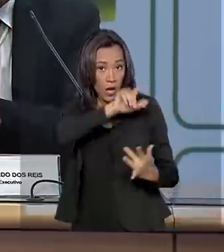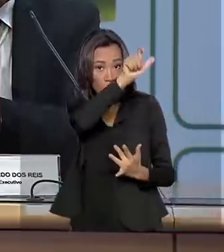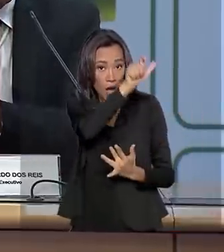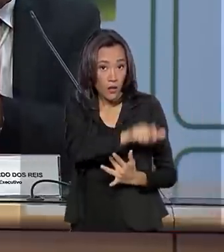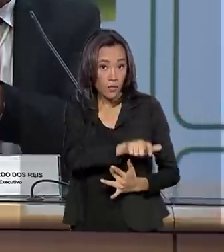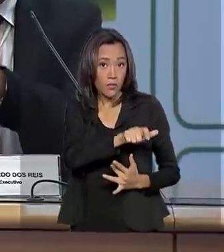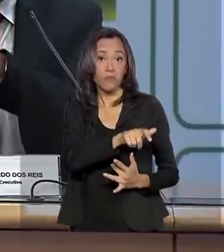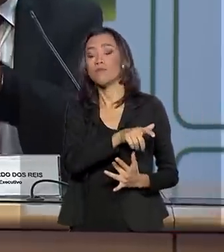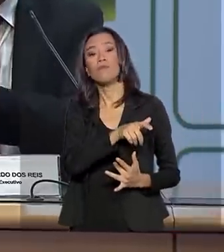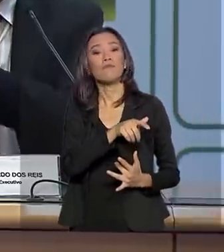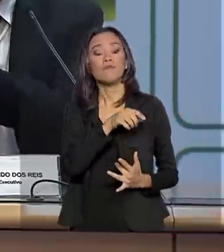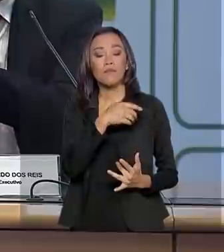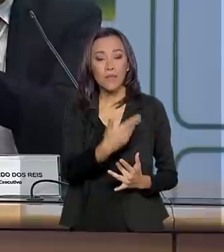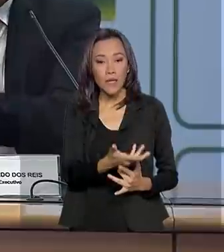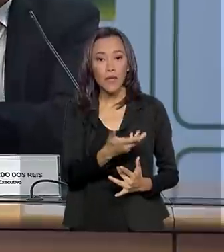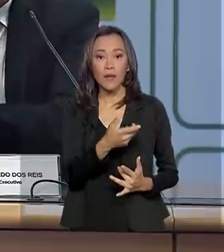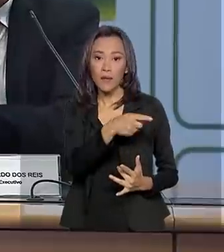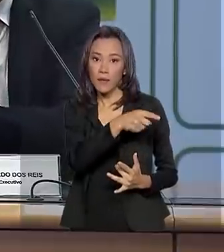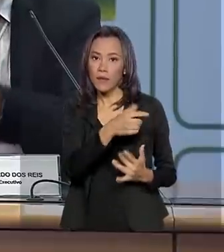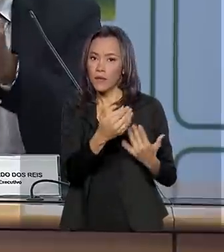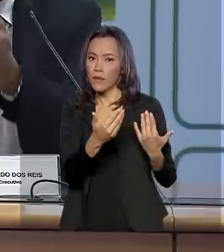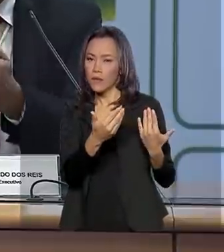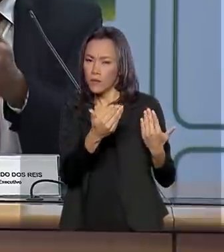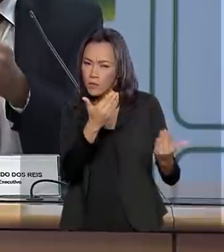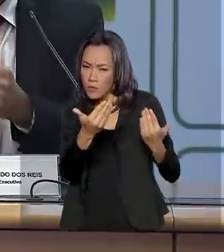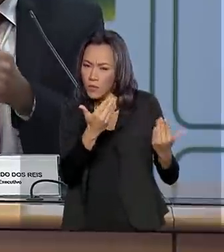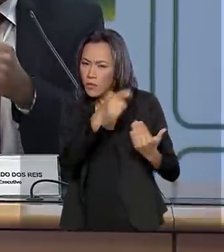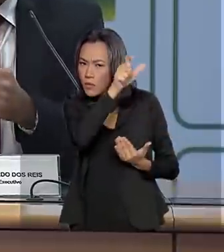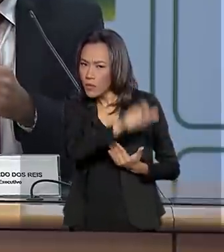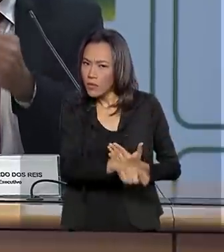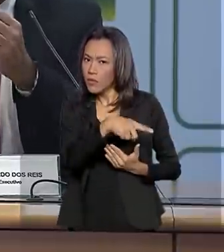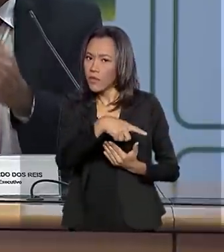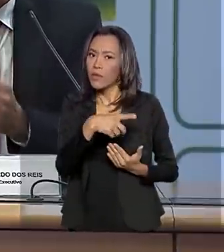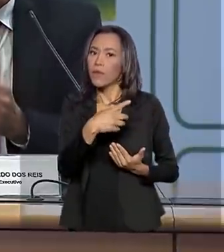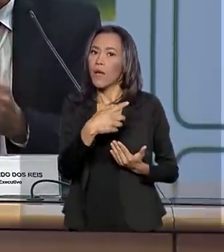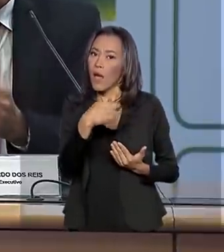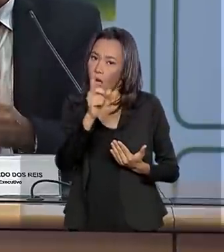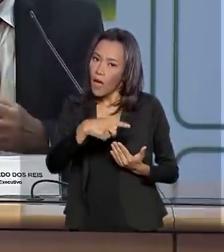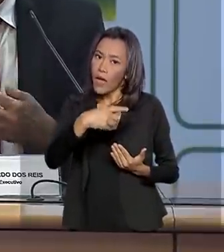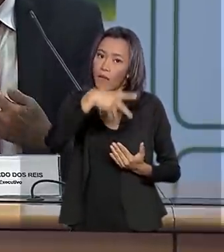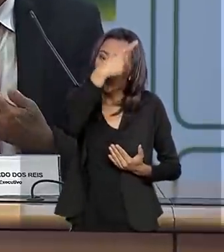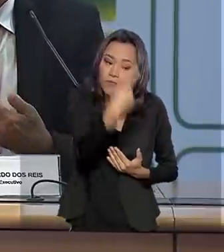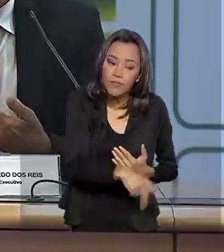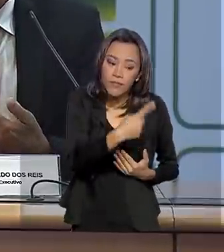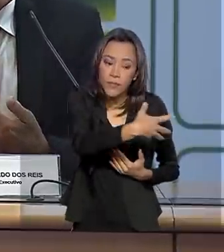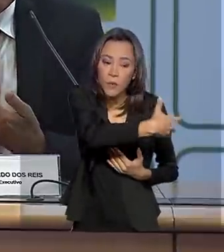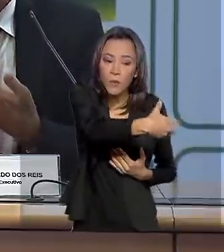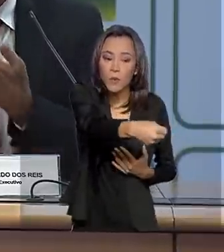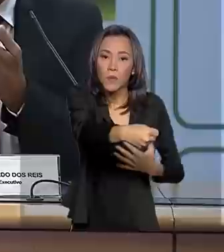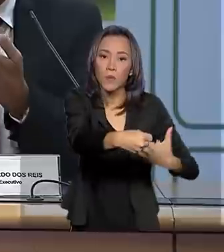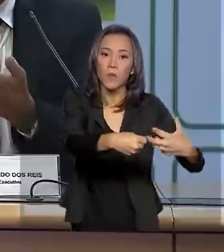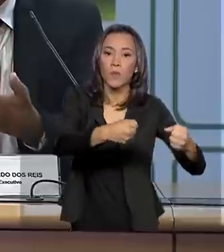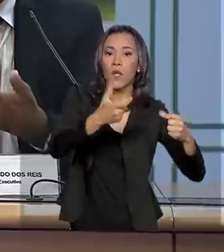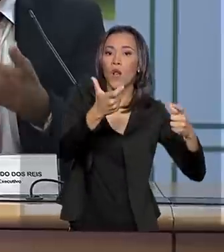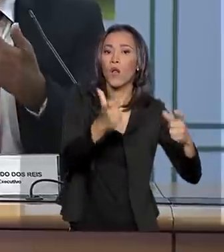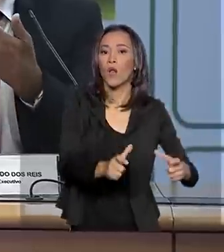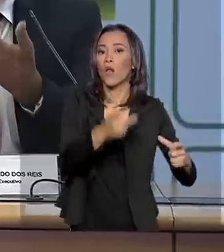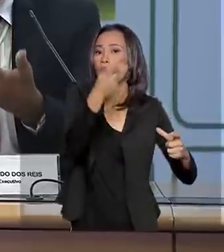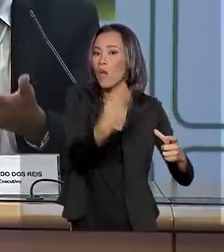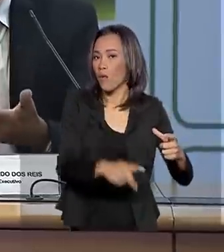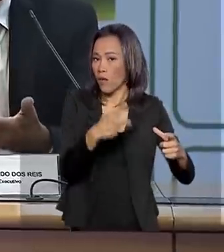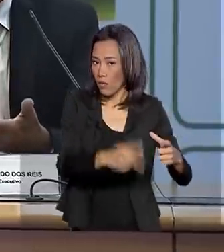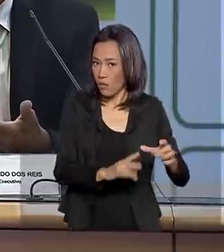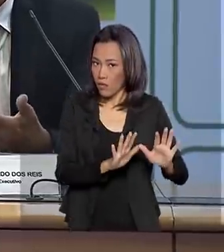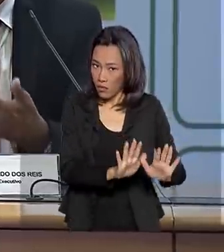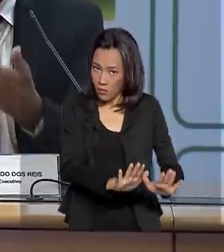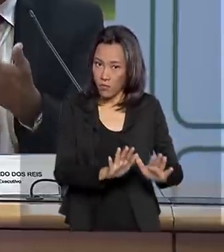suspeito, um caso que estava em investigação, isso ainda é transmissão local. Quando já nós não podemos mais fazer a